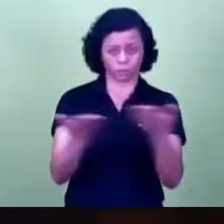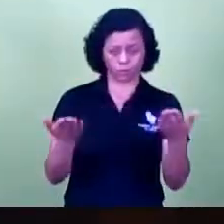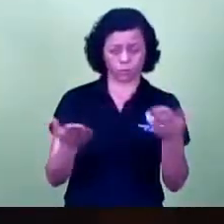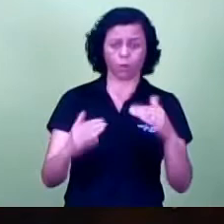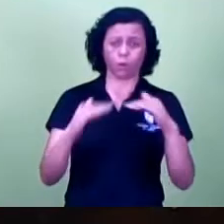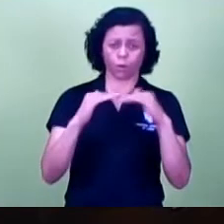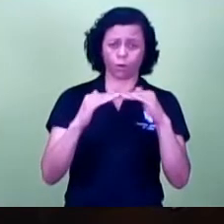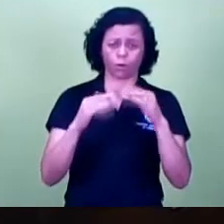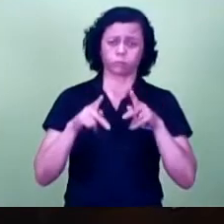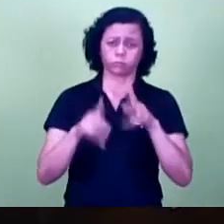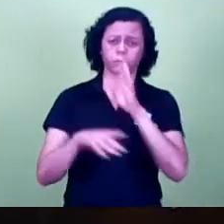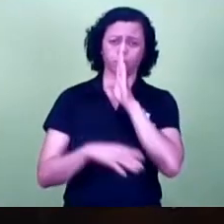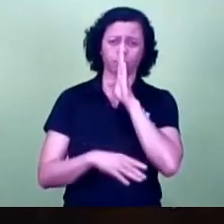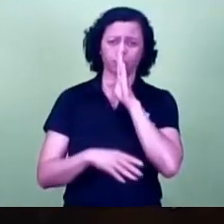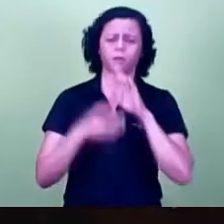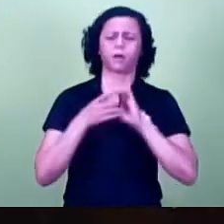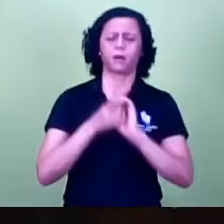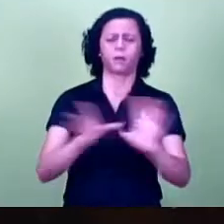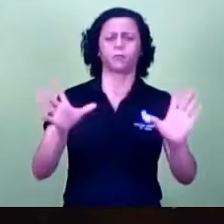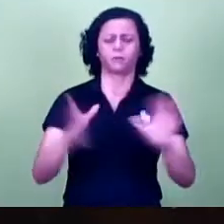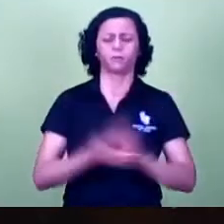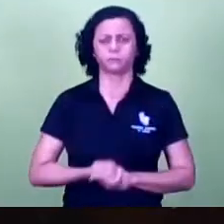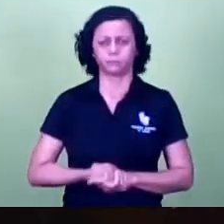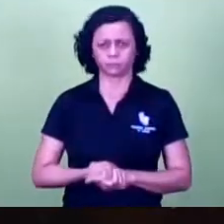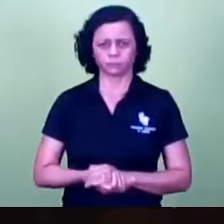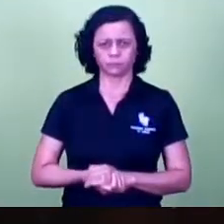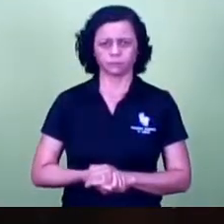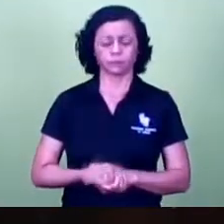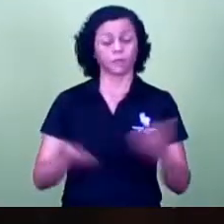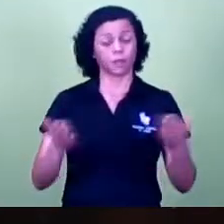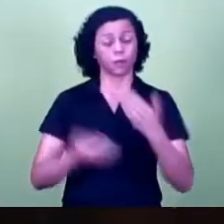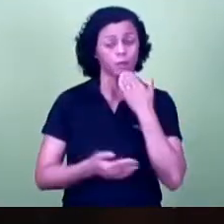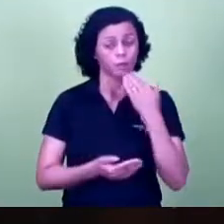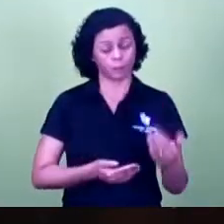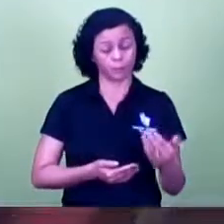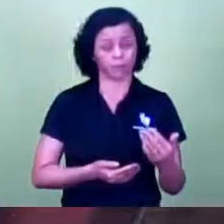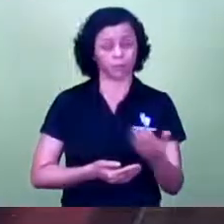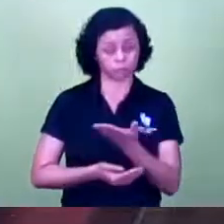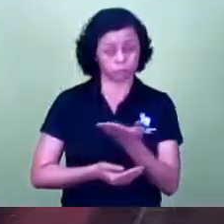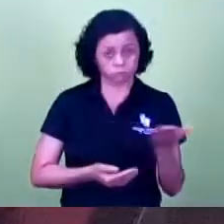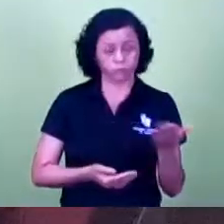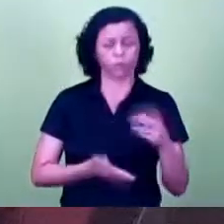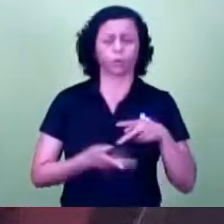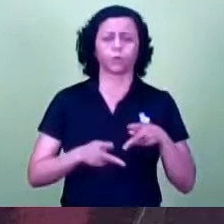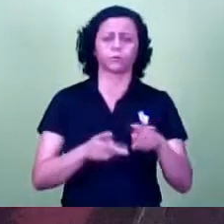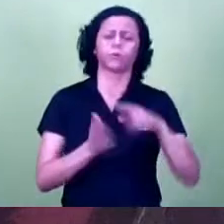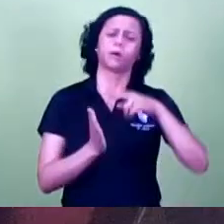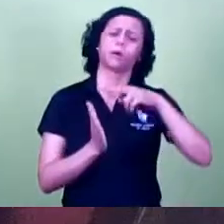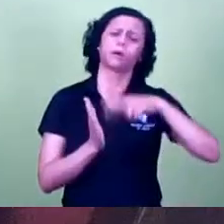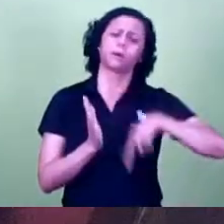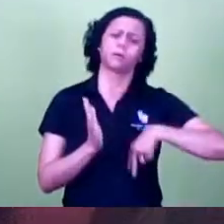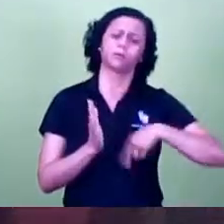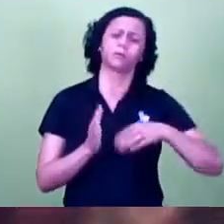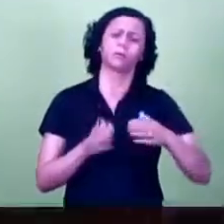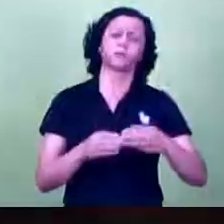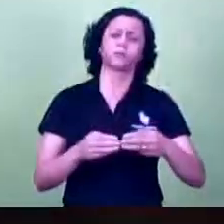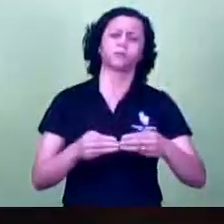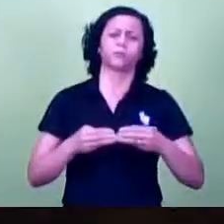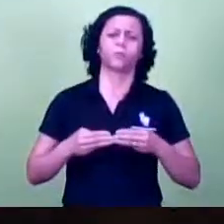concordam, permaneçam como estão, aprovados. Agora solicito a vossa excelência que proceda a leitura das moções de aplausos.